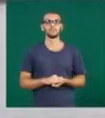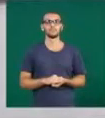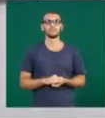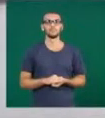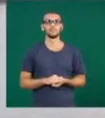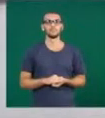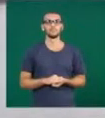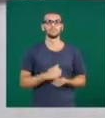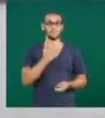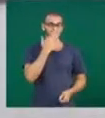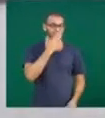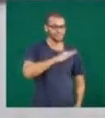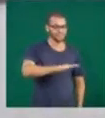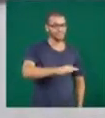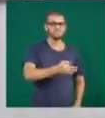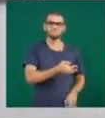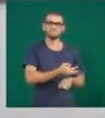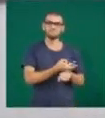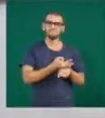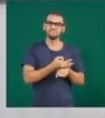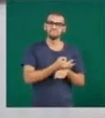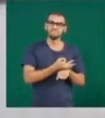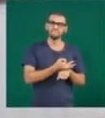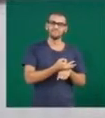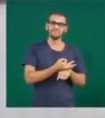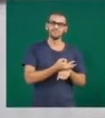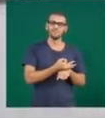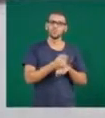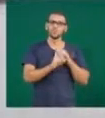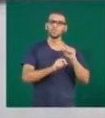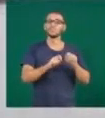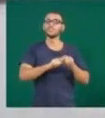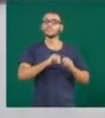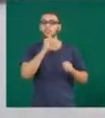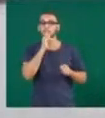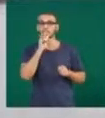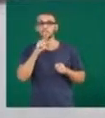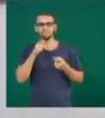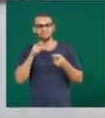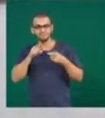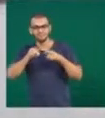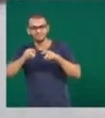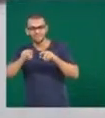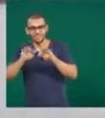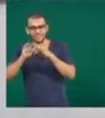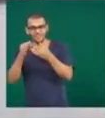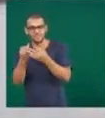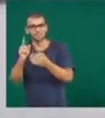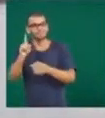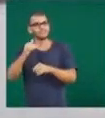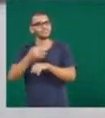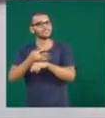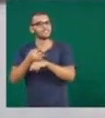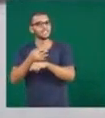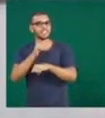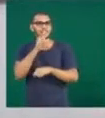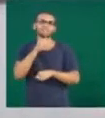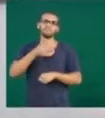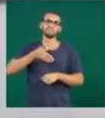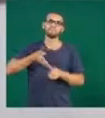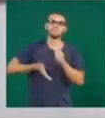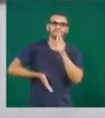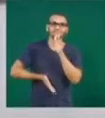As crianças entram de férias e aí? O que fazer se a família não está de recesso também ou se não vão viajar?